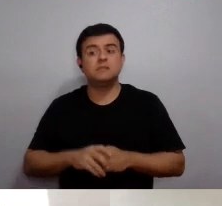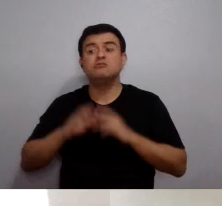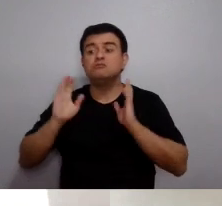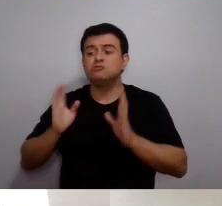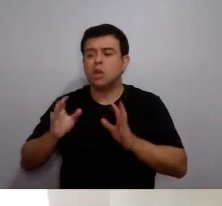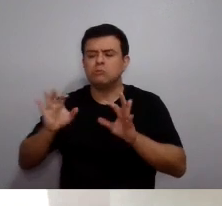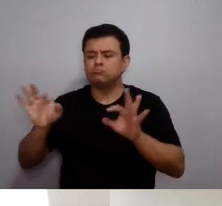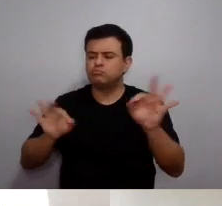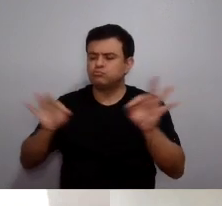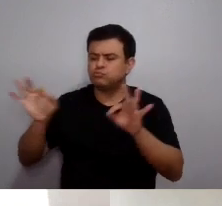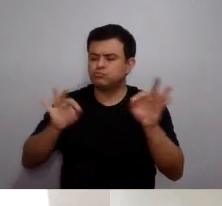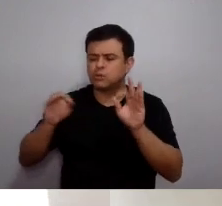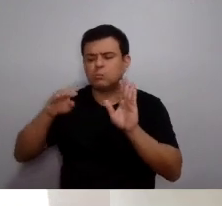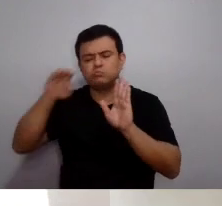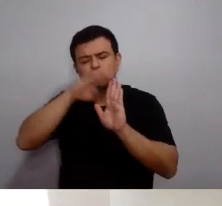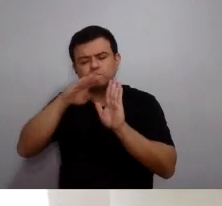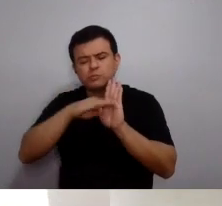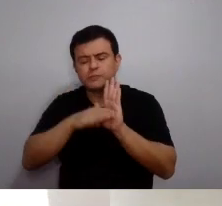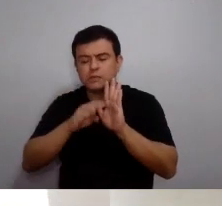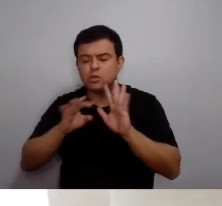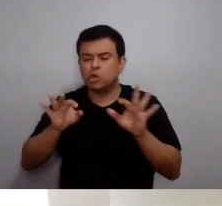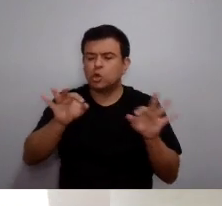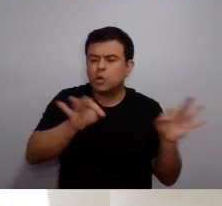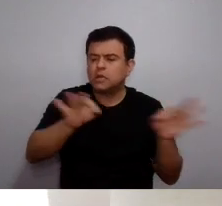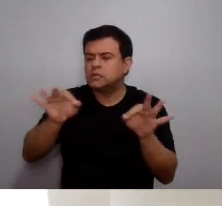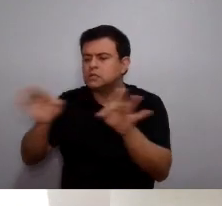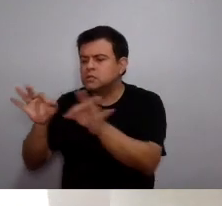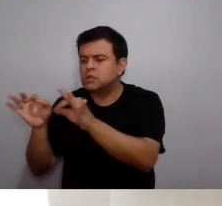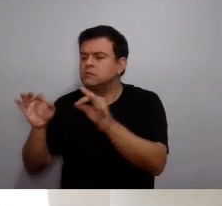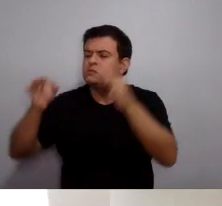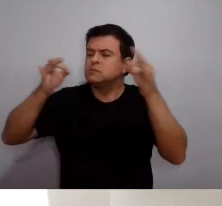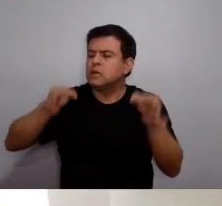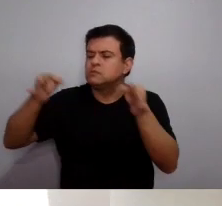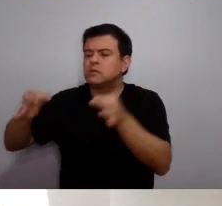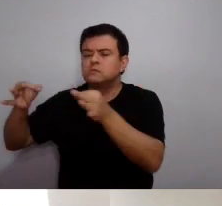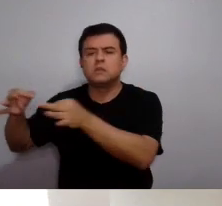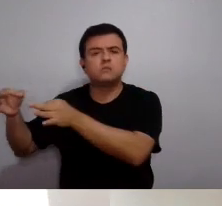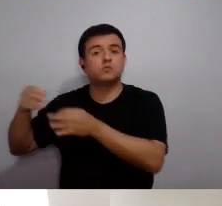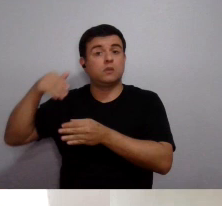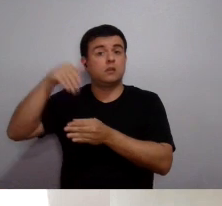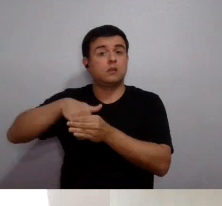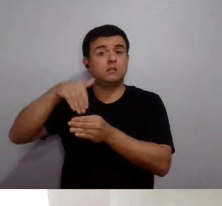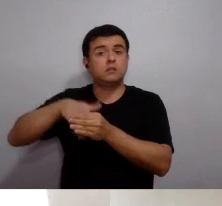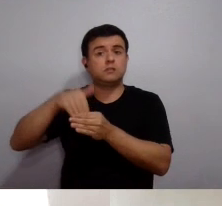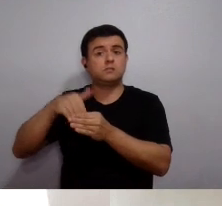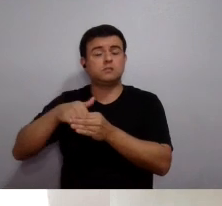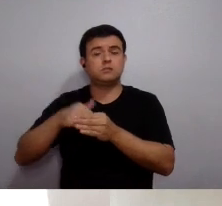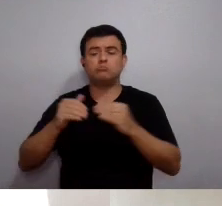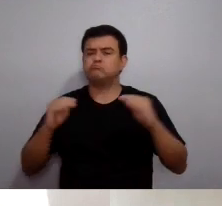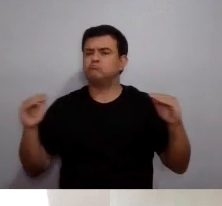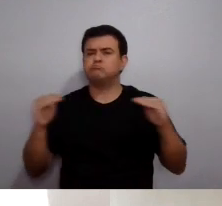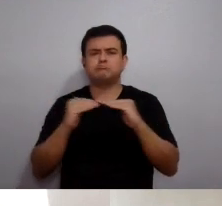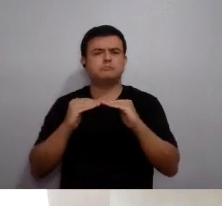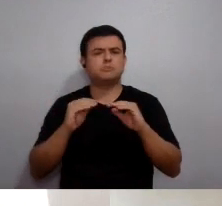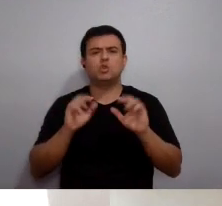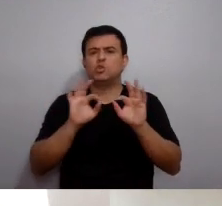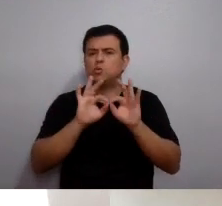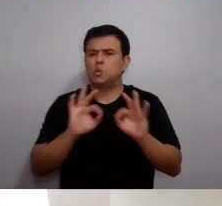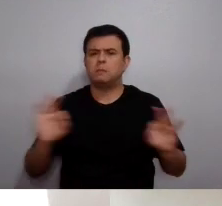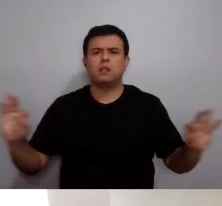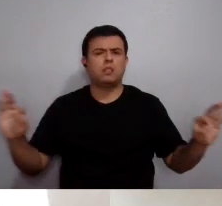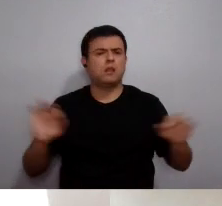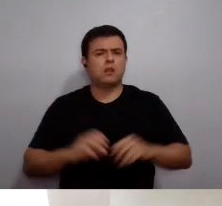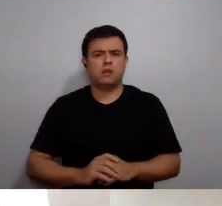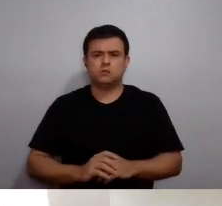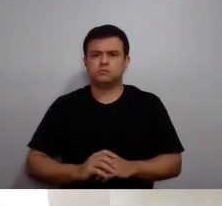medidas necessárias para que essa eleição transcorra dentro